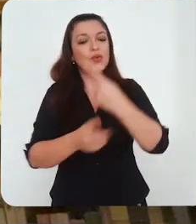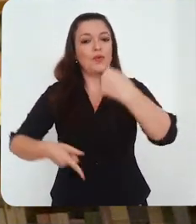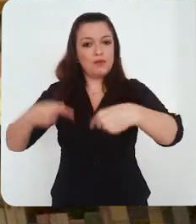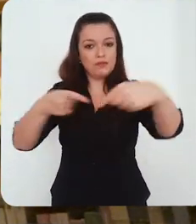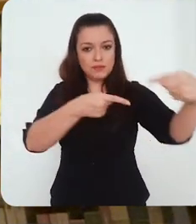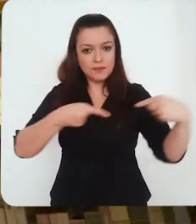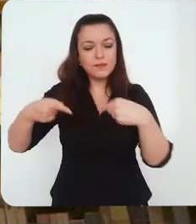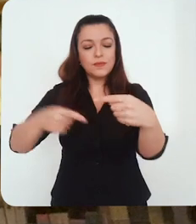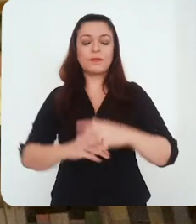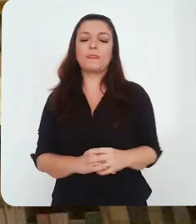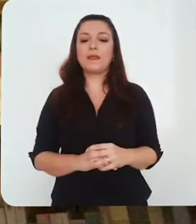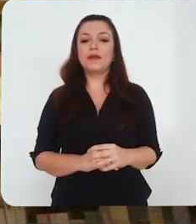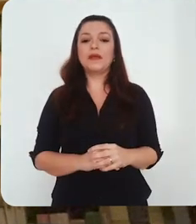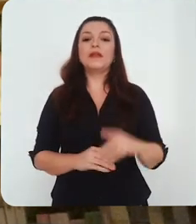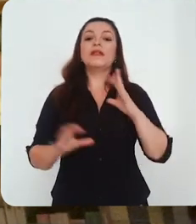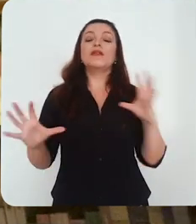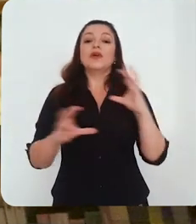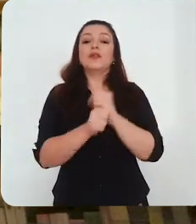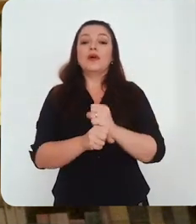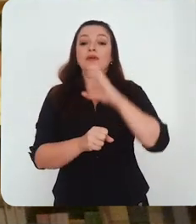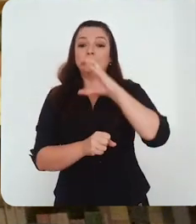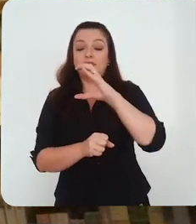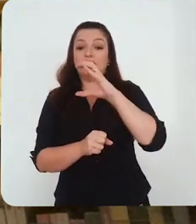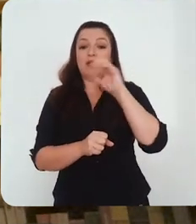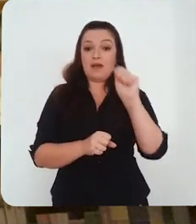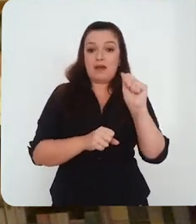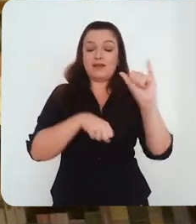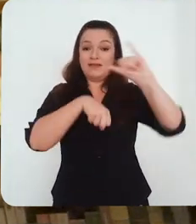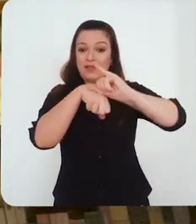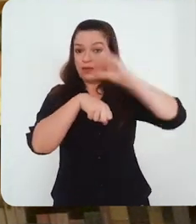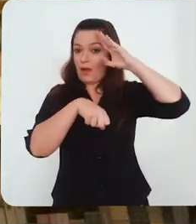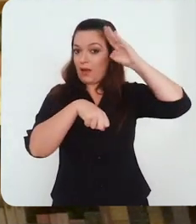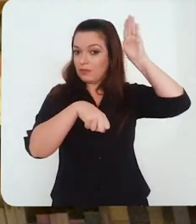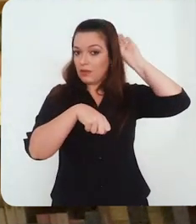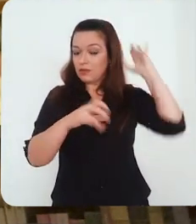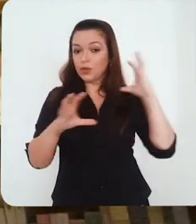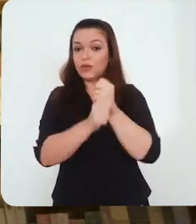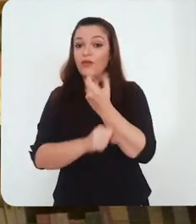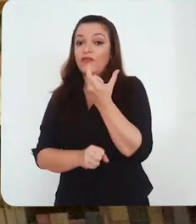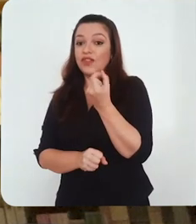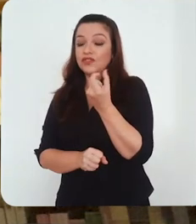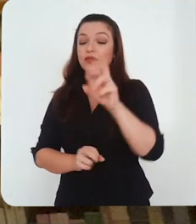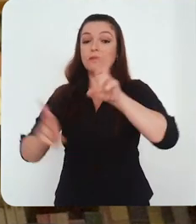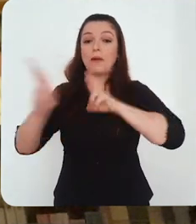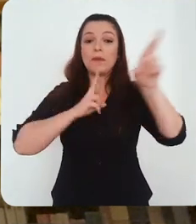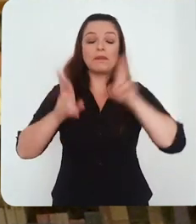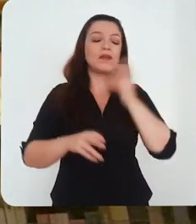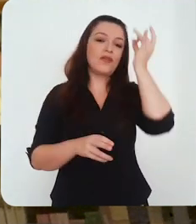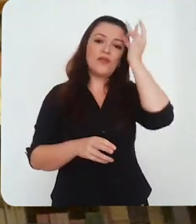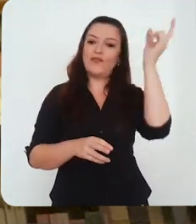comunidade. De todo modo, vamos avançar nesse debate. Quero dizer que houve cerca de 20 centros acadêmicos que fizeram